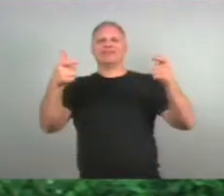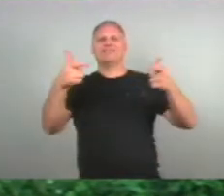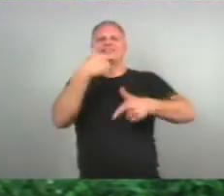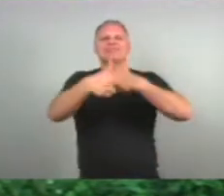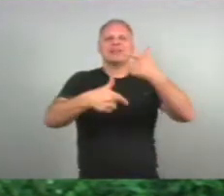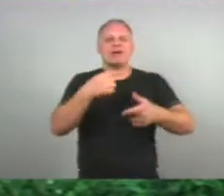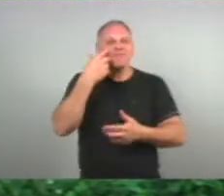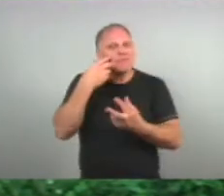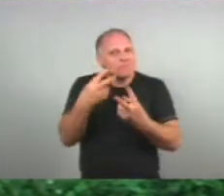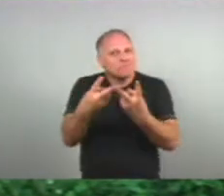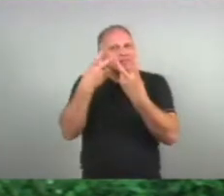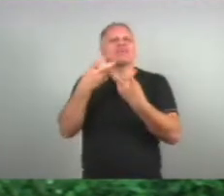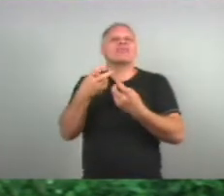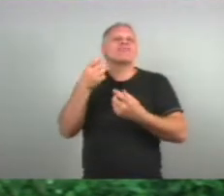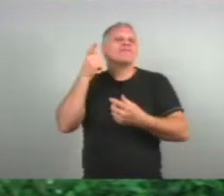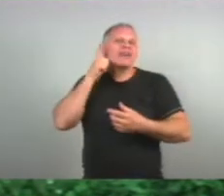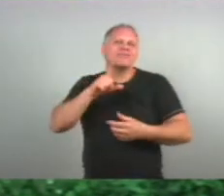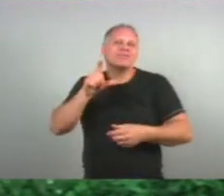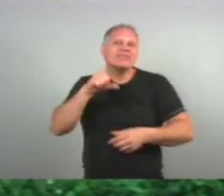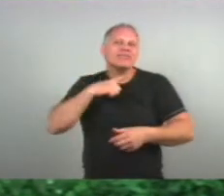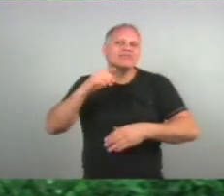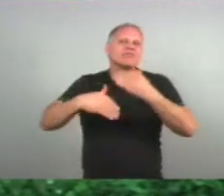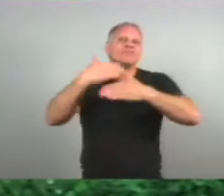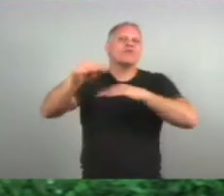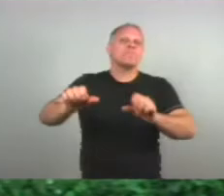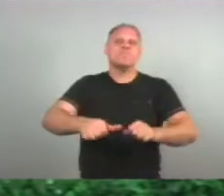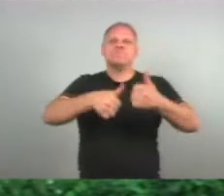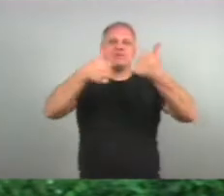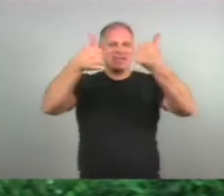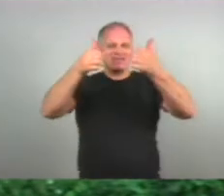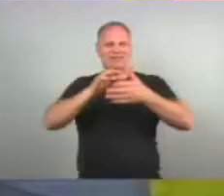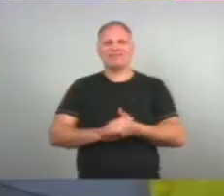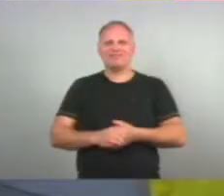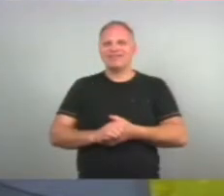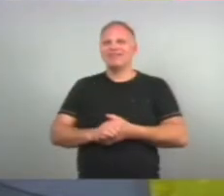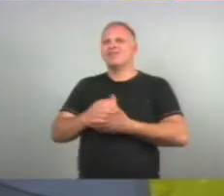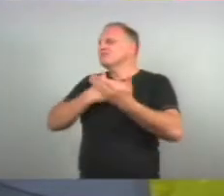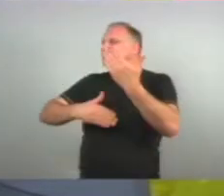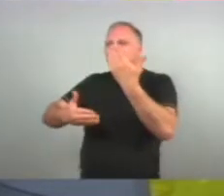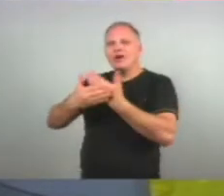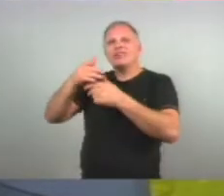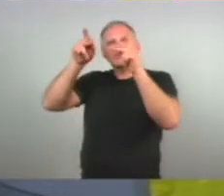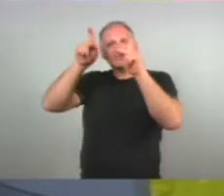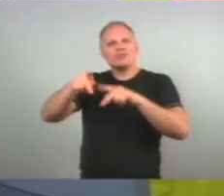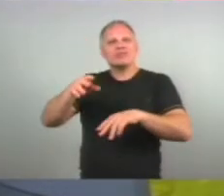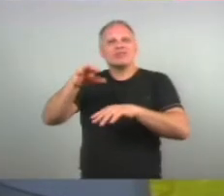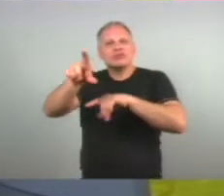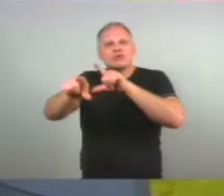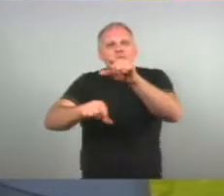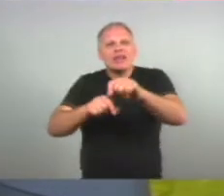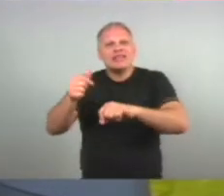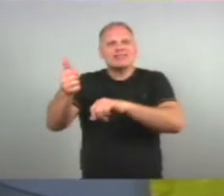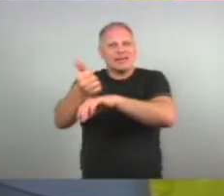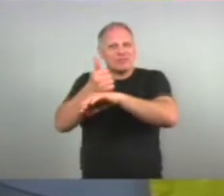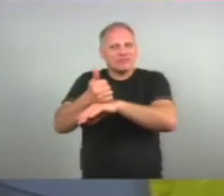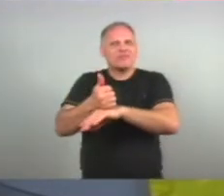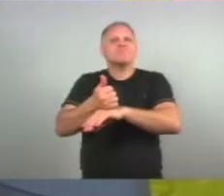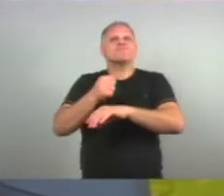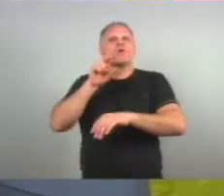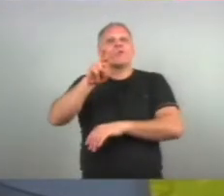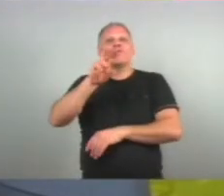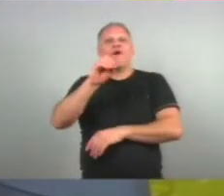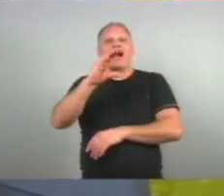ver Que aquilo vai render frutos Eu acredito Que se todas as pessoas Escolhessem A sua profissão Por vocação